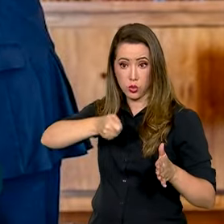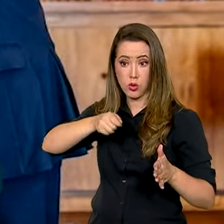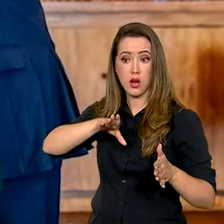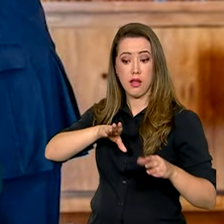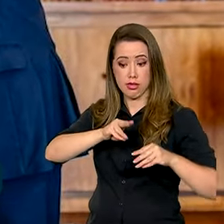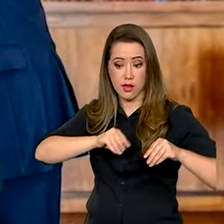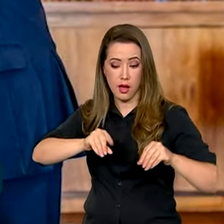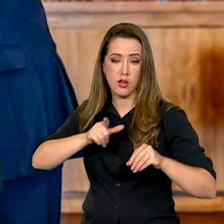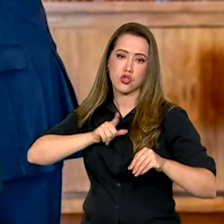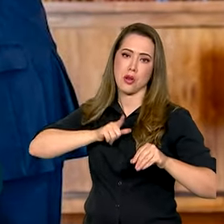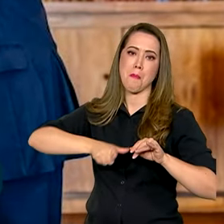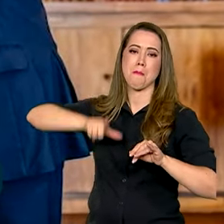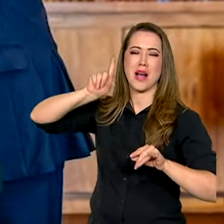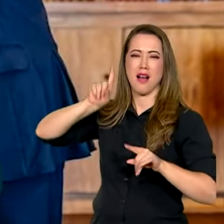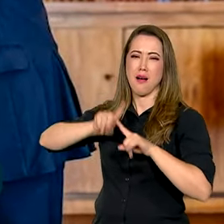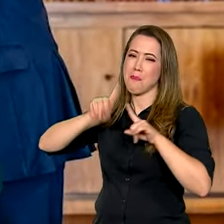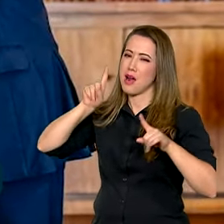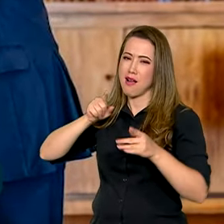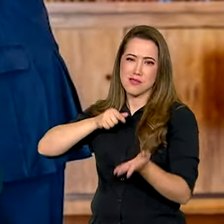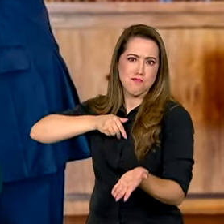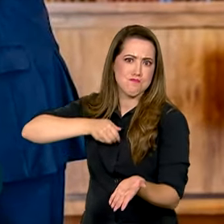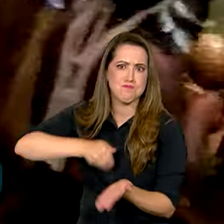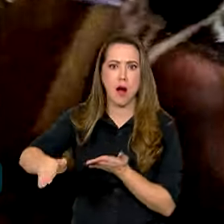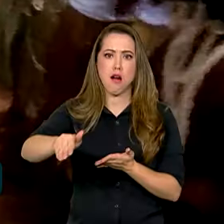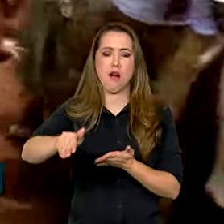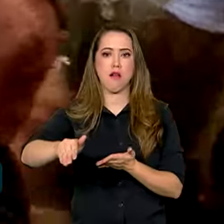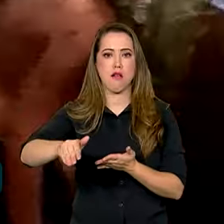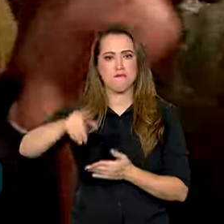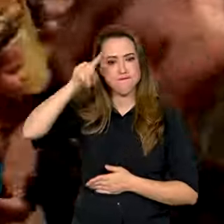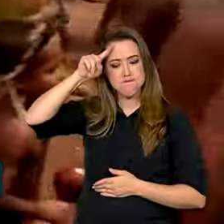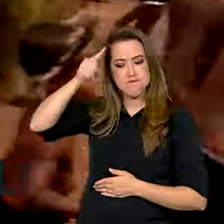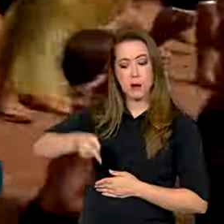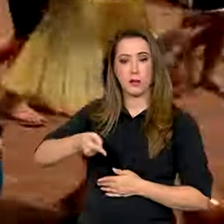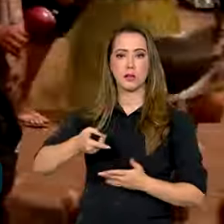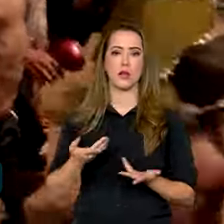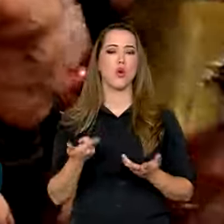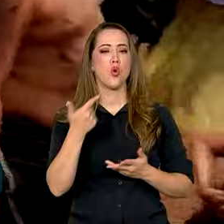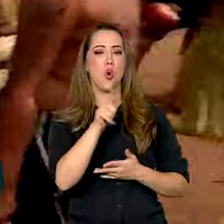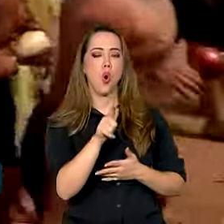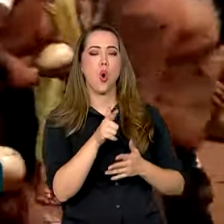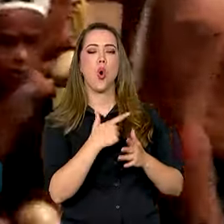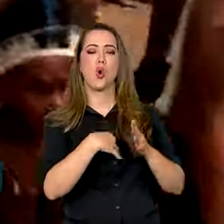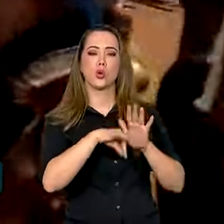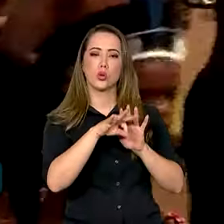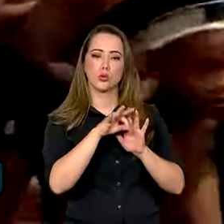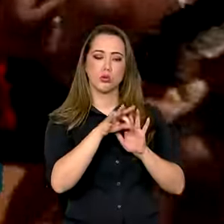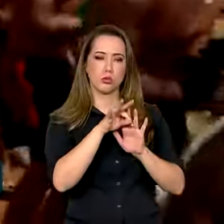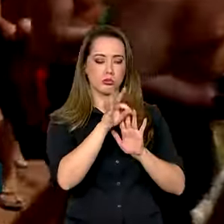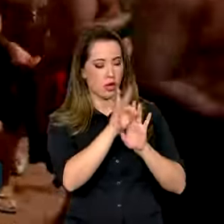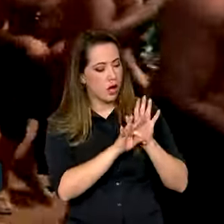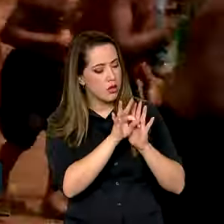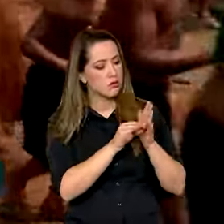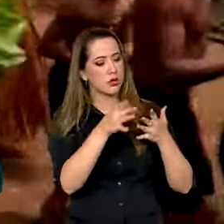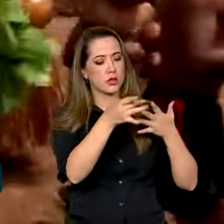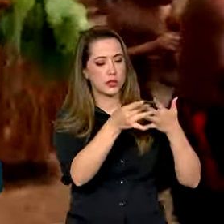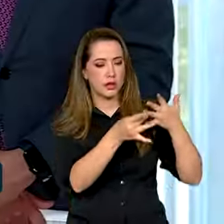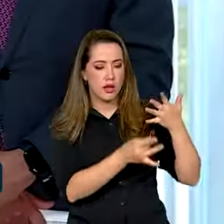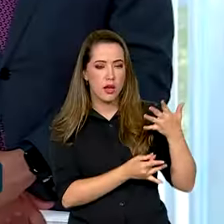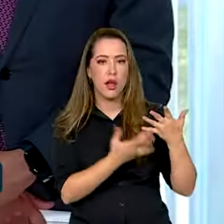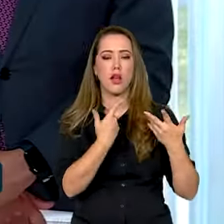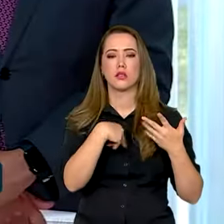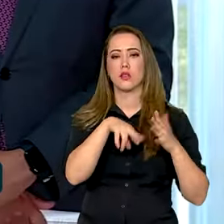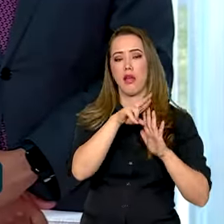sancionou outros trechos da proposta que definem regras para a demarcação de terras indígenas.